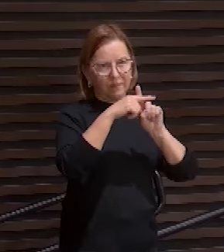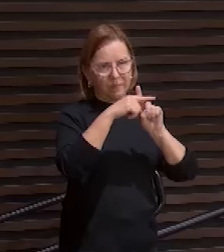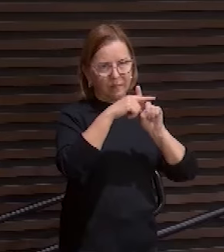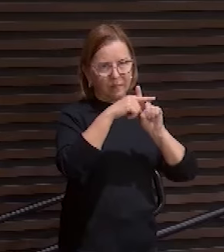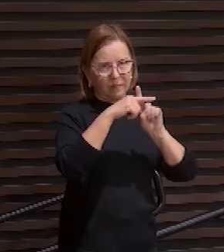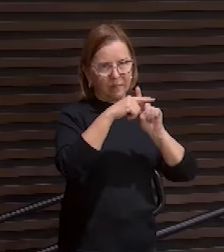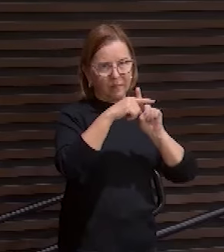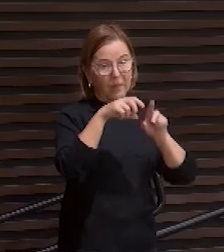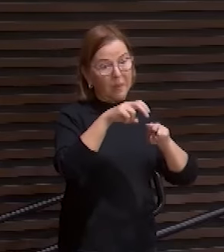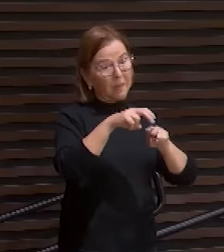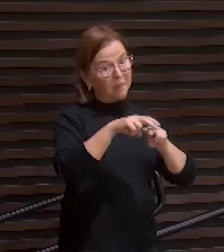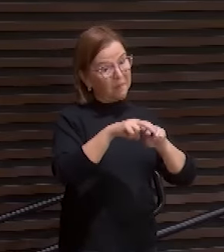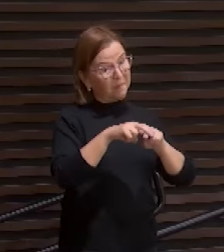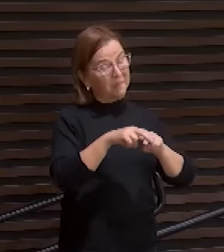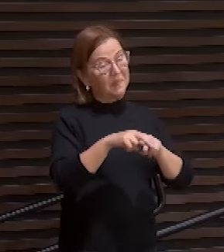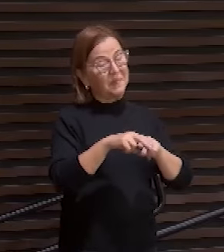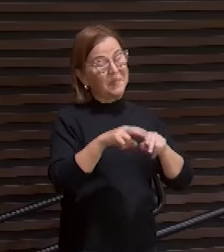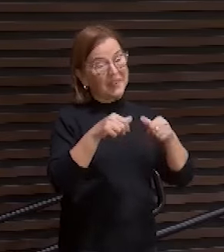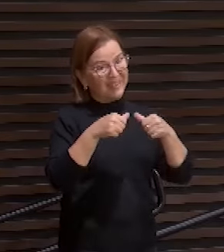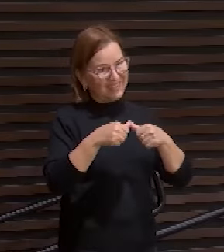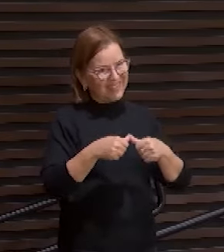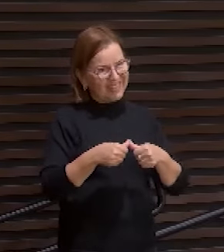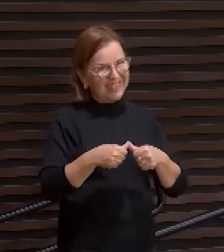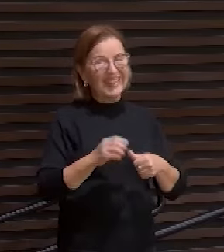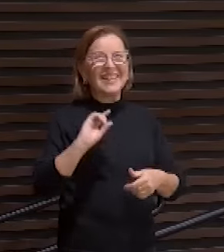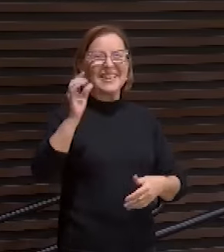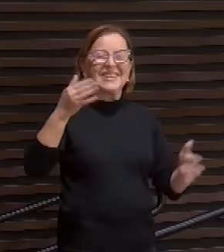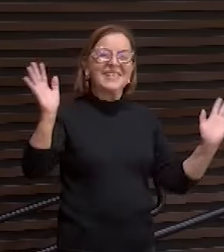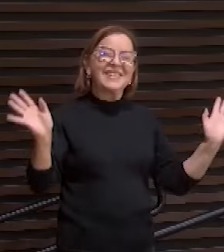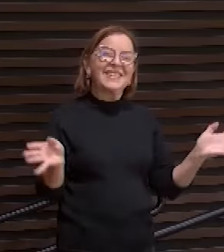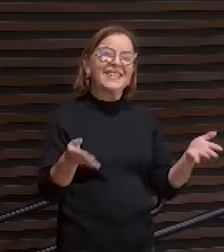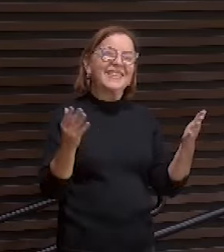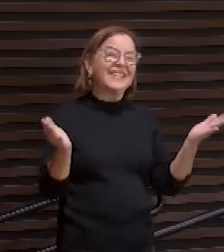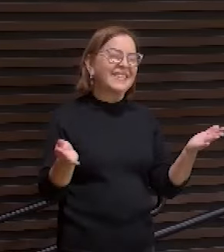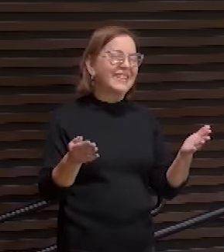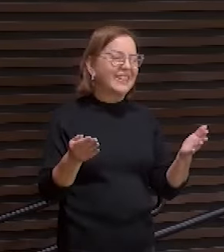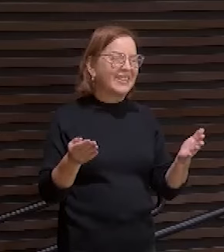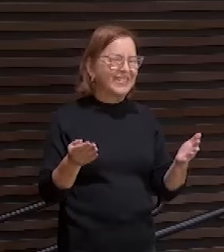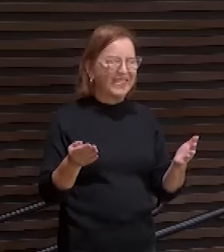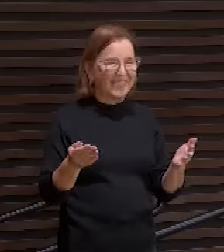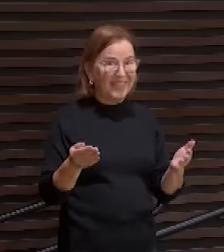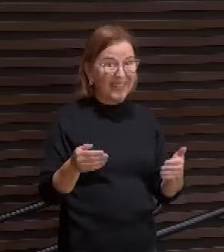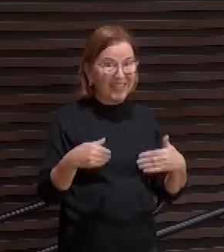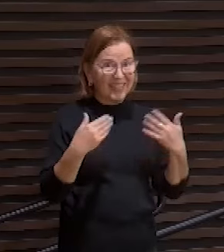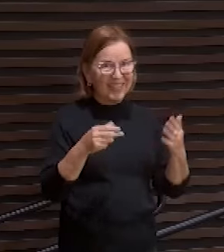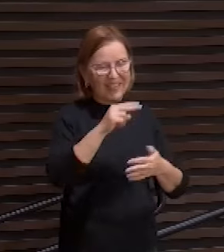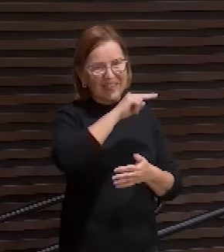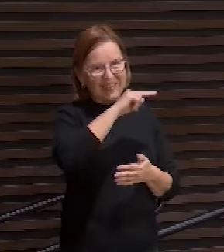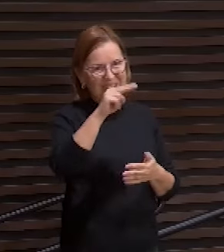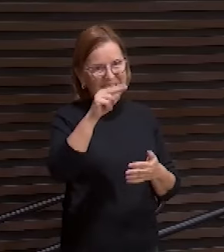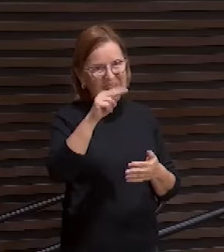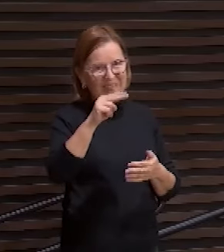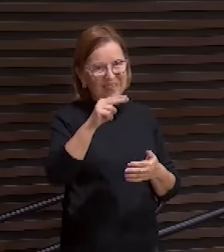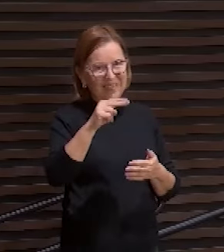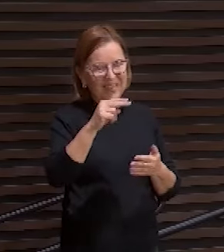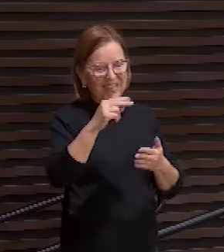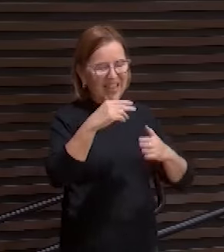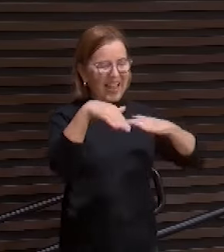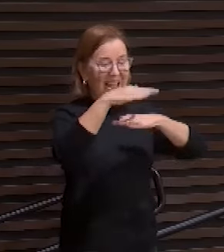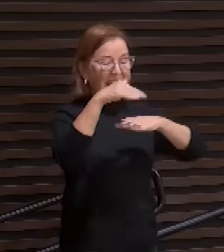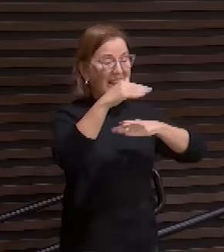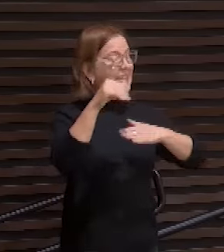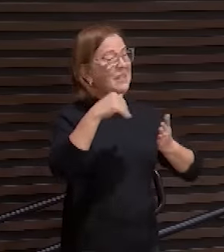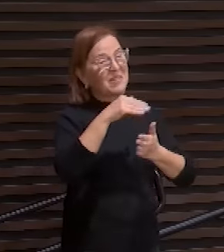Pelo que também Deus o exaltou sobremaneira e lhe deu o nome que está acima de todo